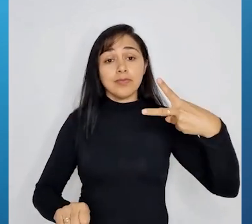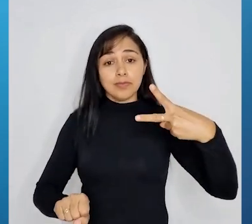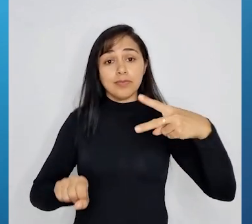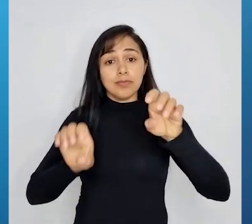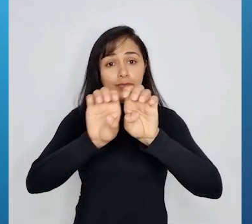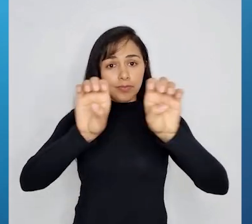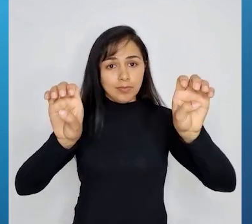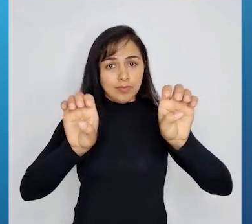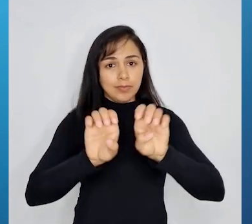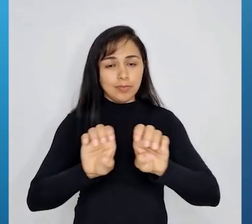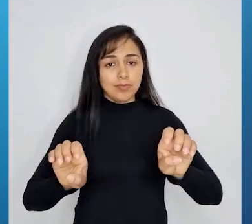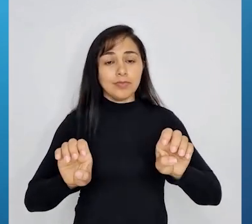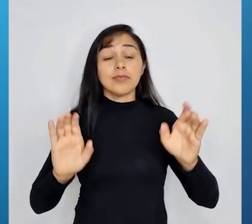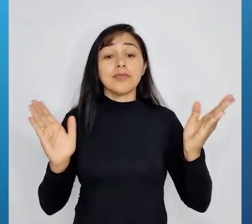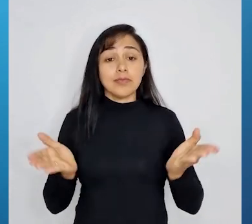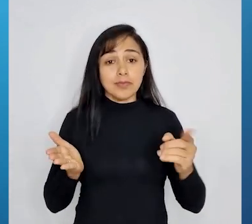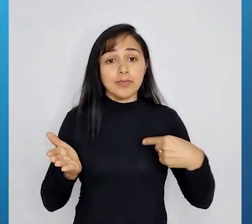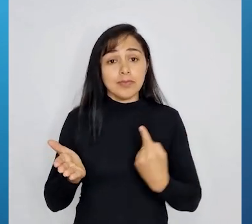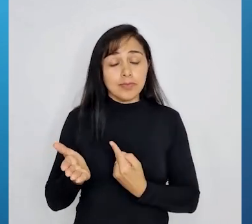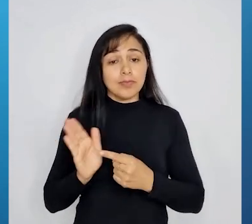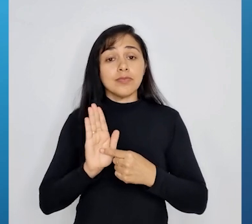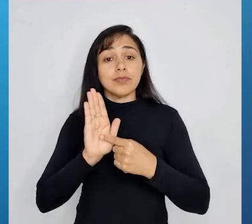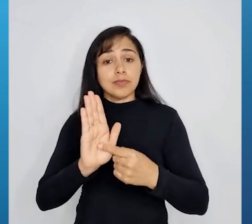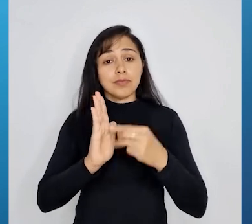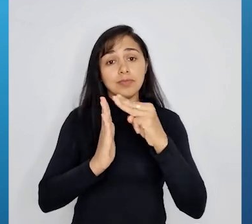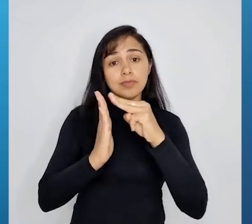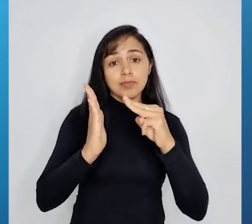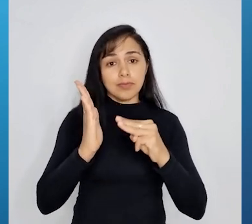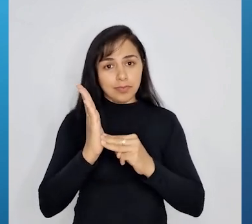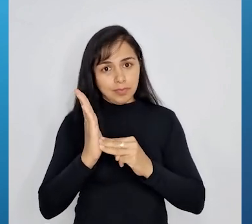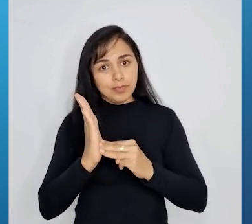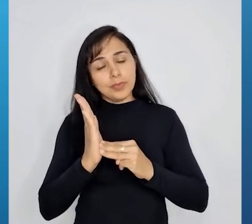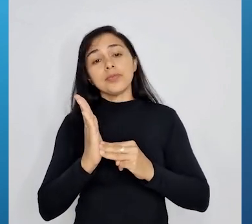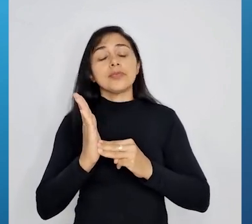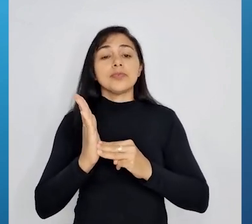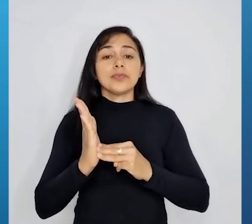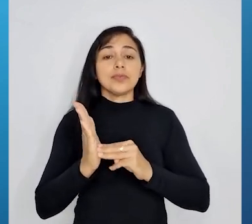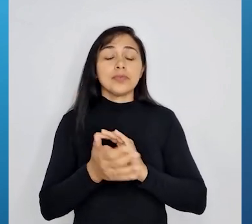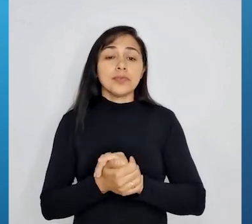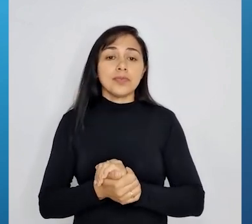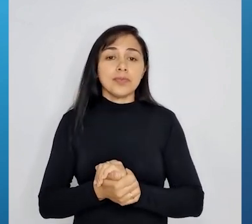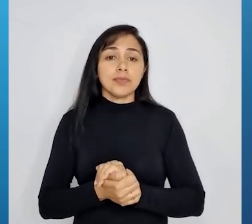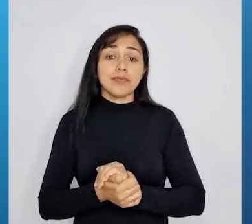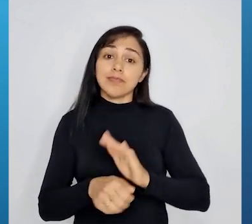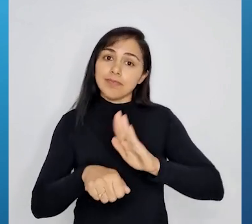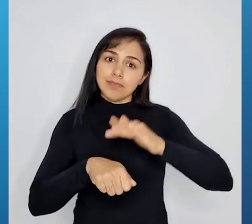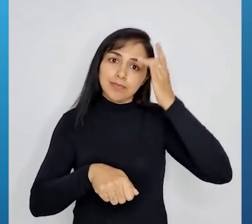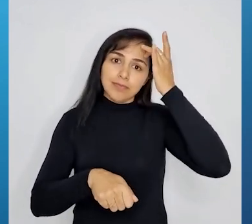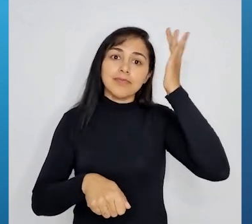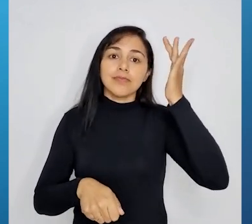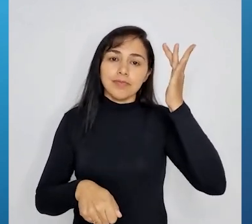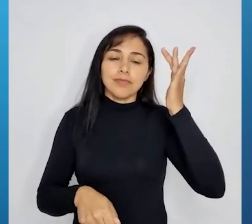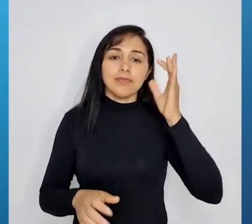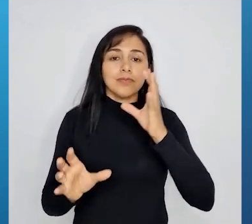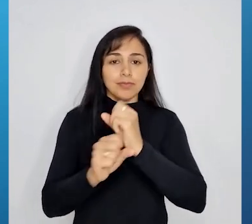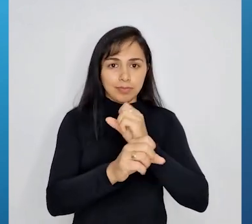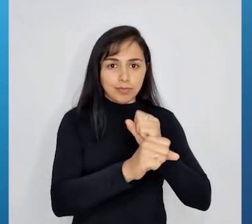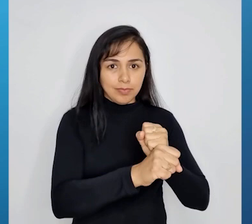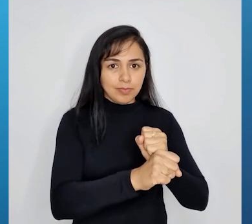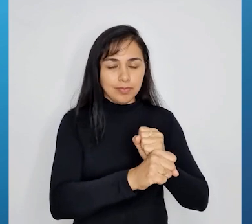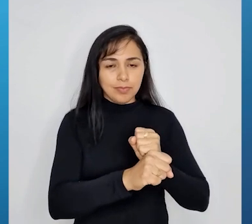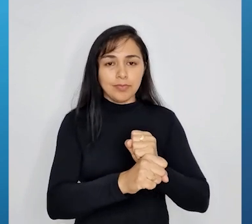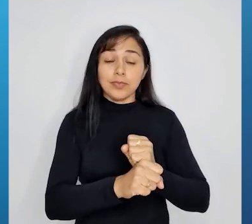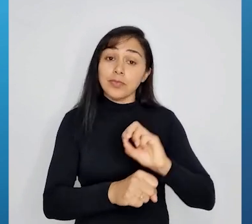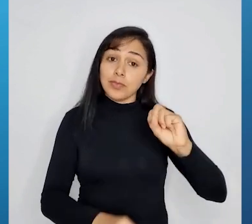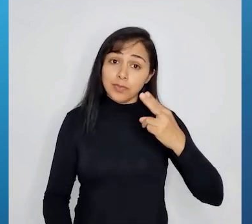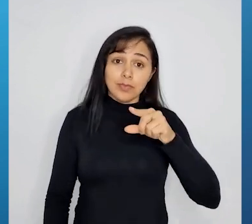esse sistema aqui. E aí a gente vai usar o método que, na hora do problema, for o mais fácil de se utilizar, né? Ou